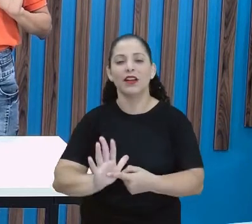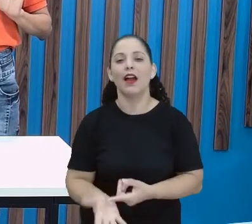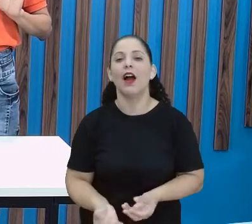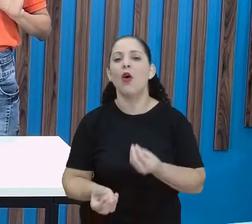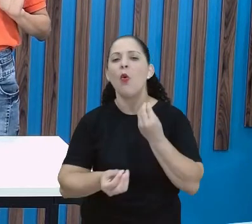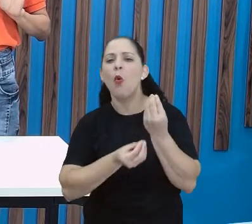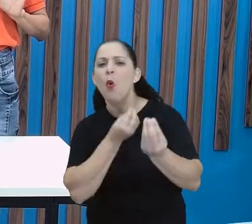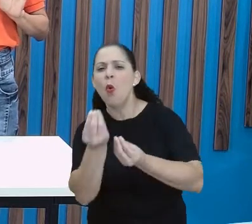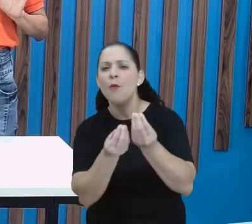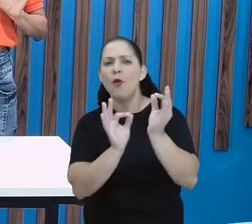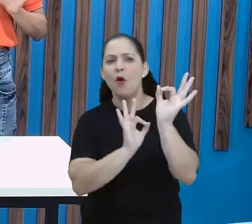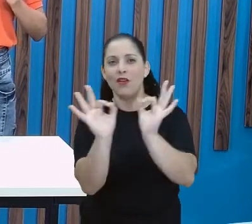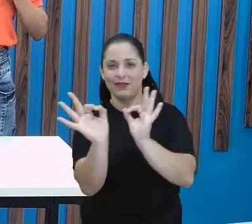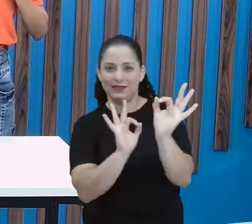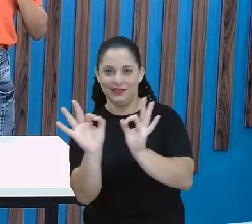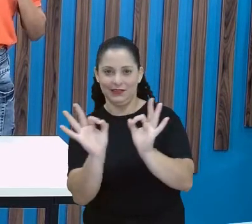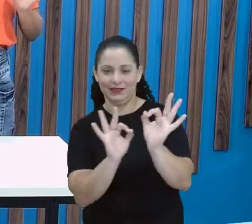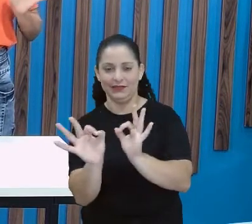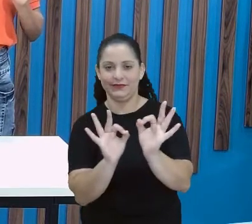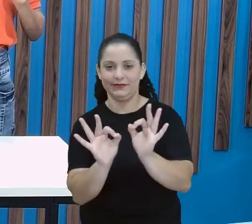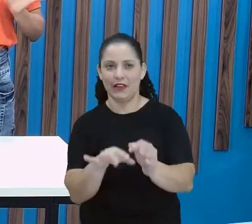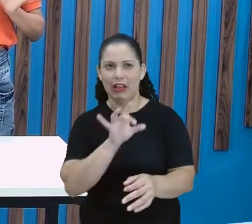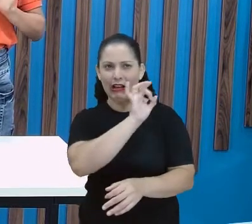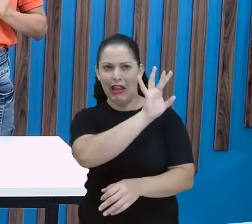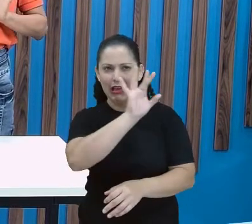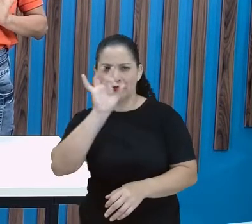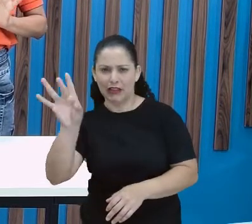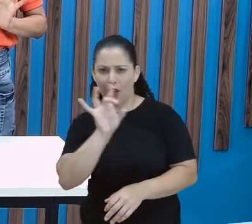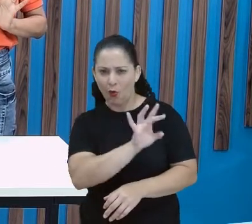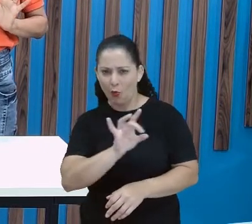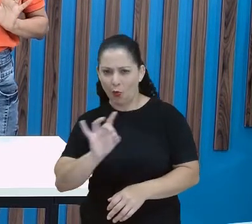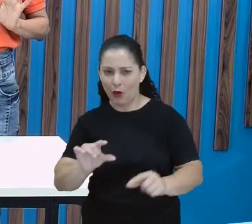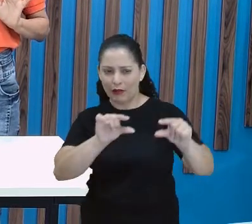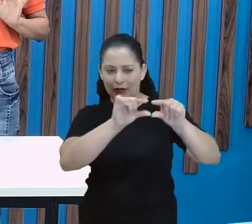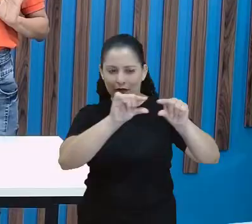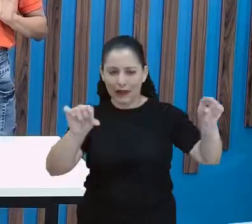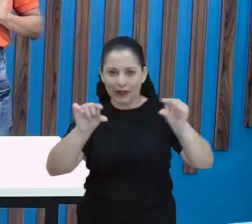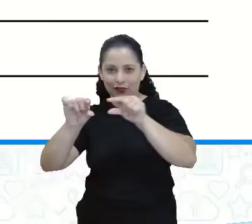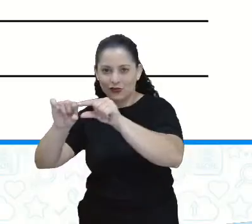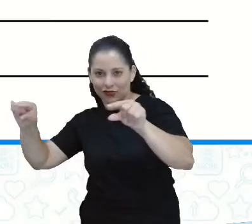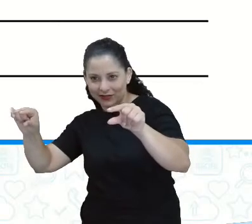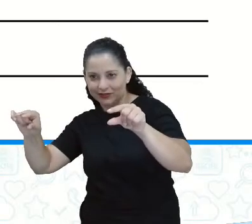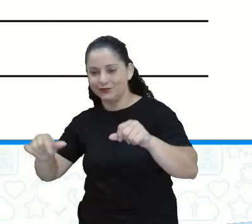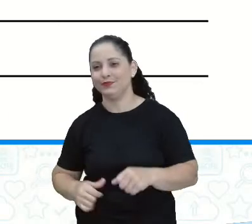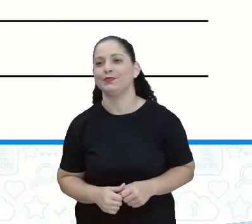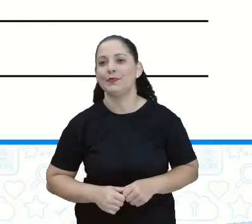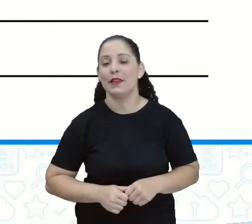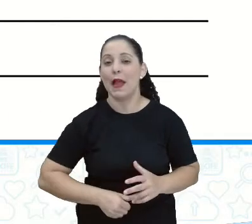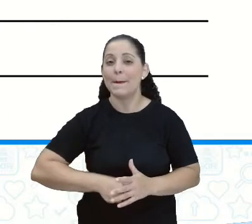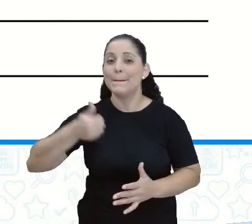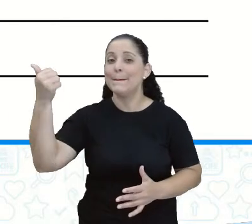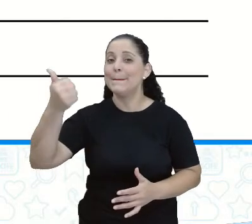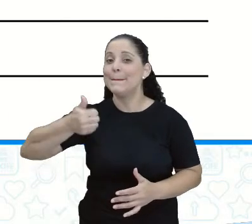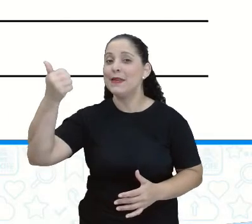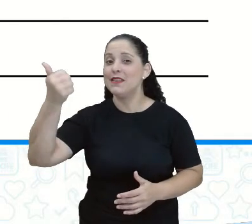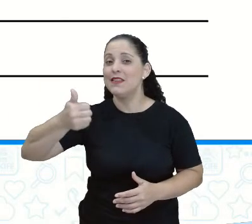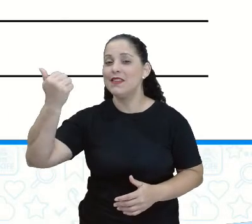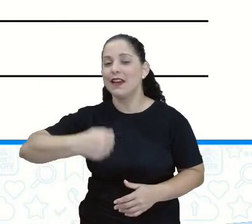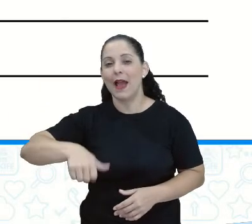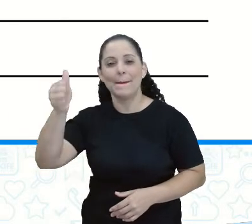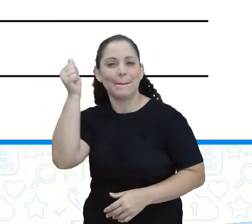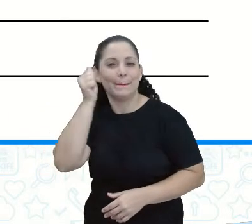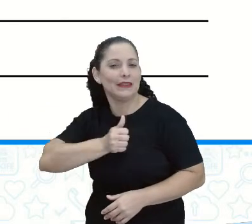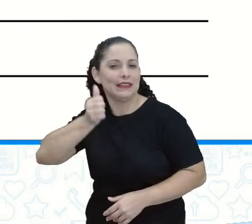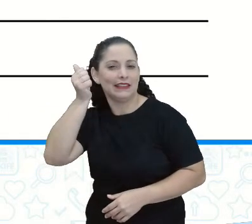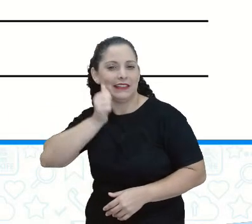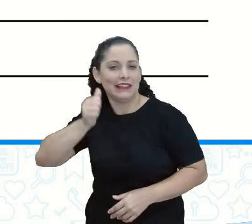organizada, né? Cada uma das legendas. A primeira aí, que eu tenho as meninas,